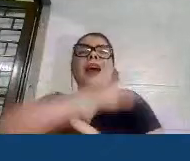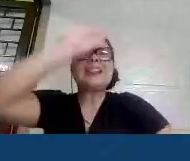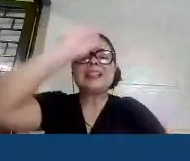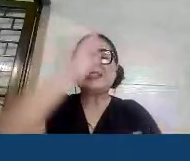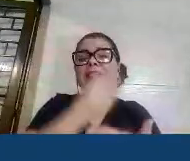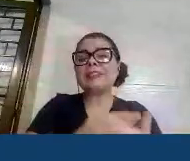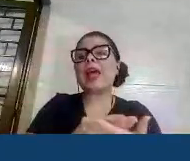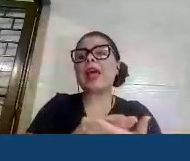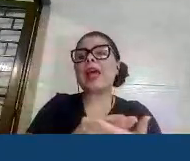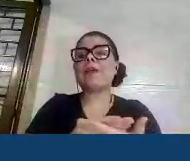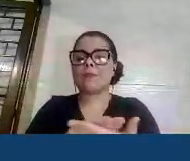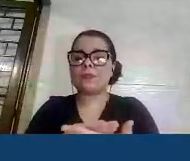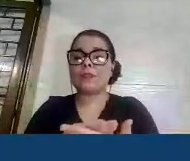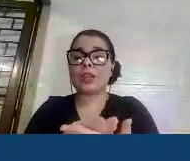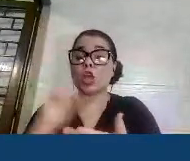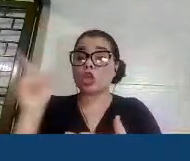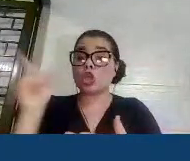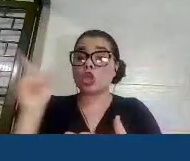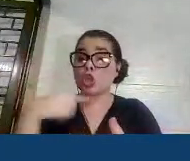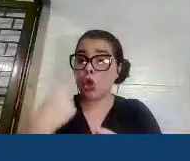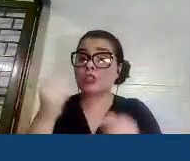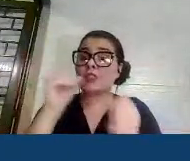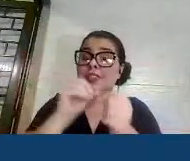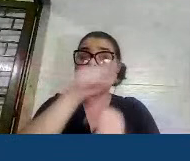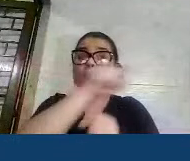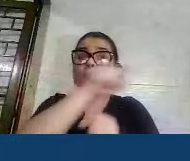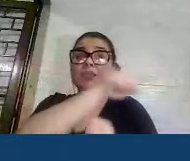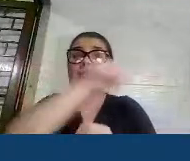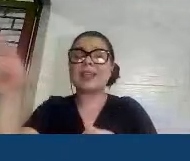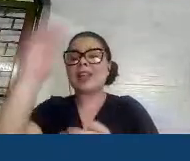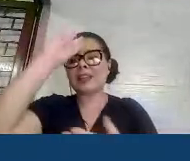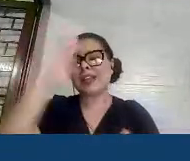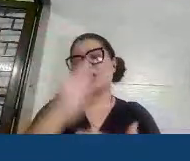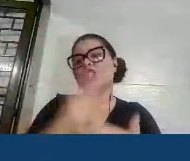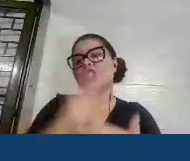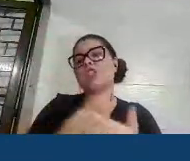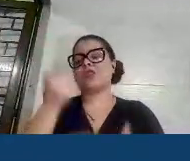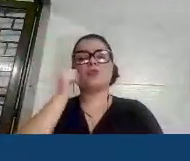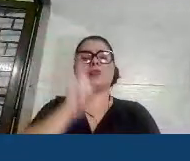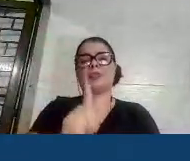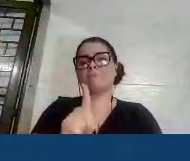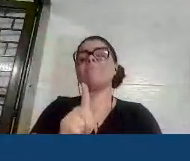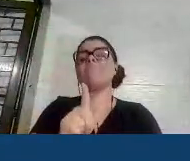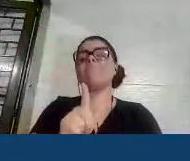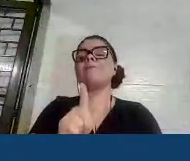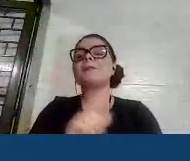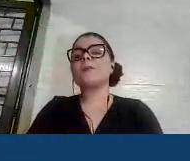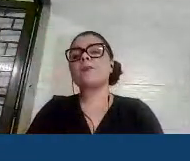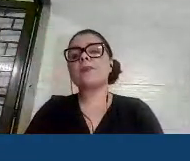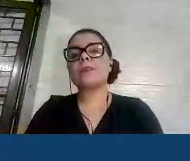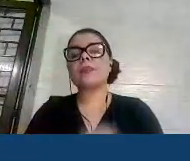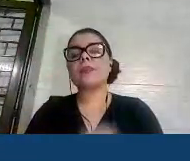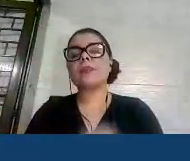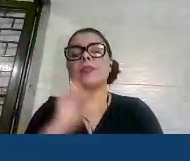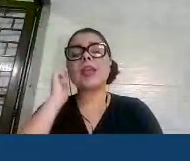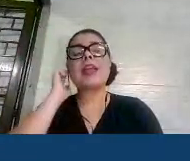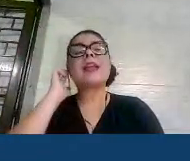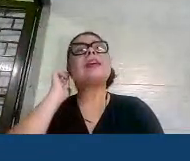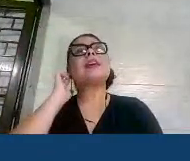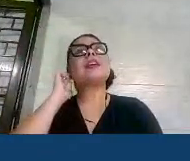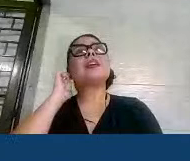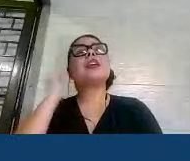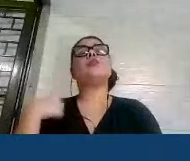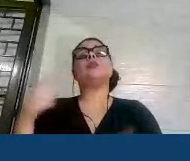fizemos foi fazer com que eles acreditassem no potencial deles e o resultado foi esse. Mais uma coisa que eu queria dizer